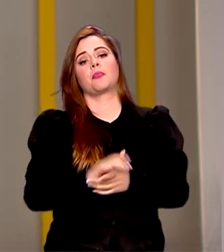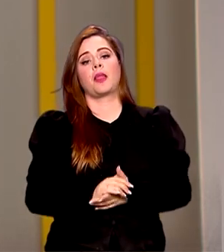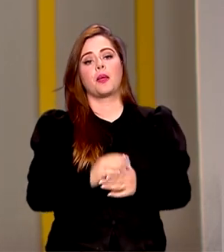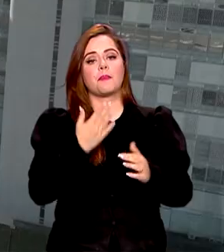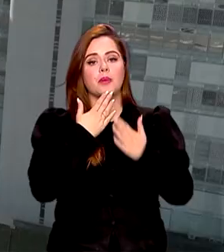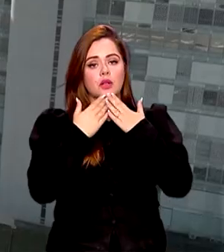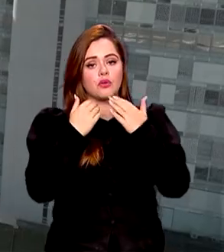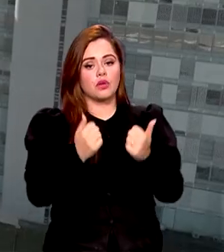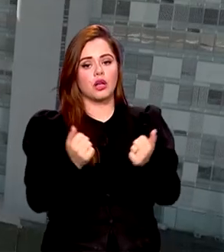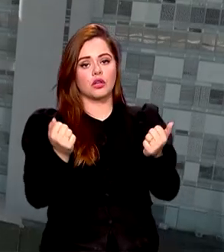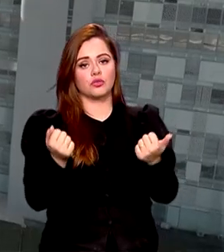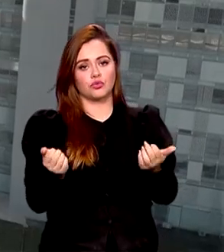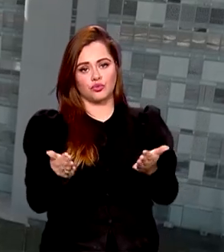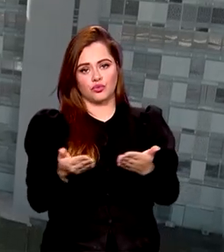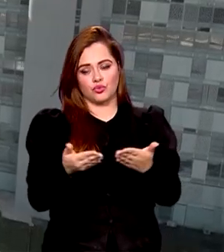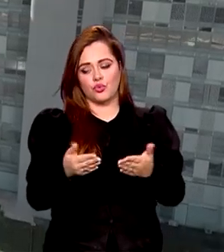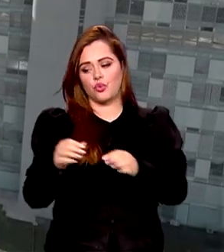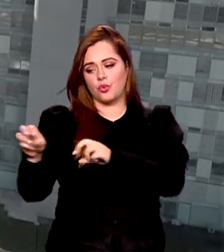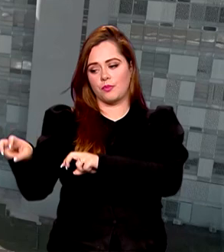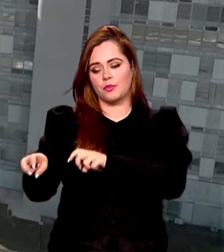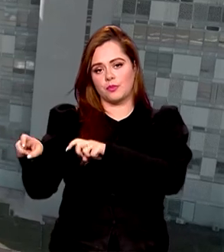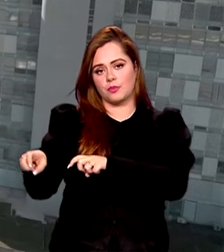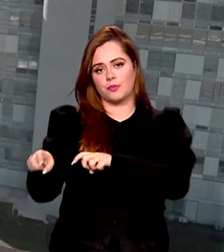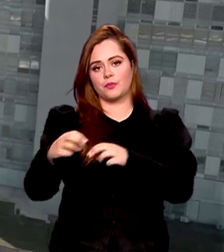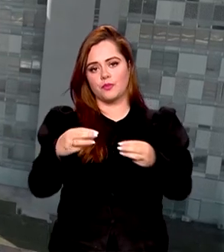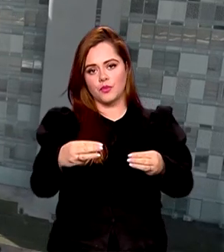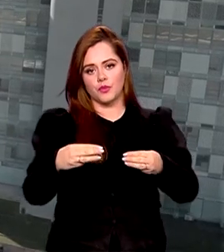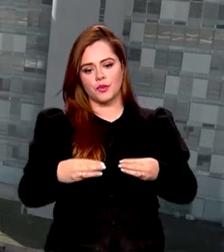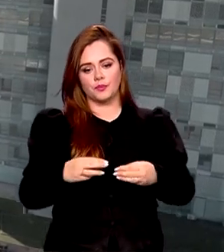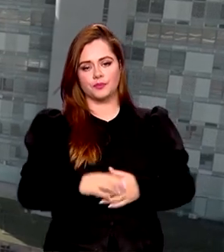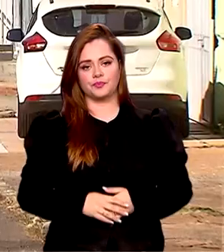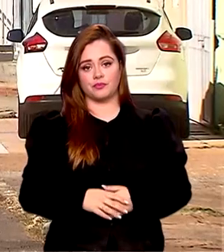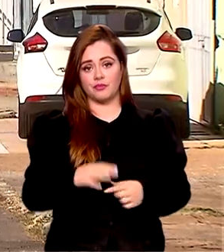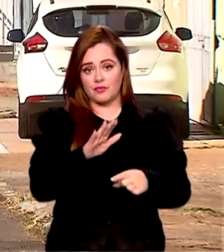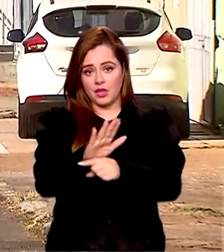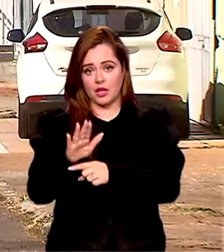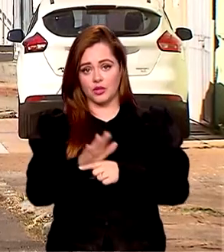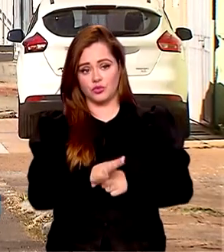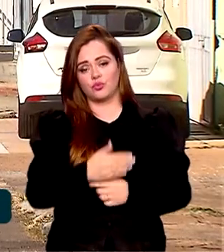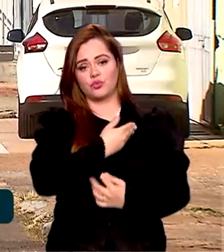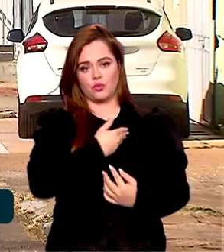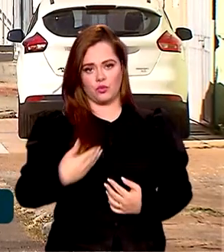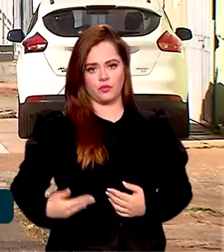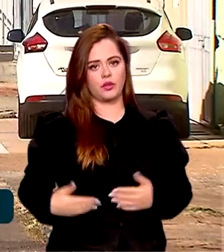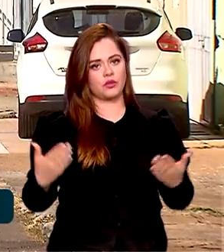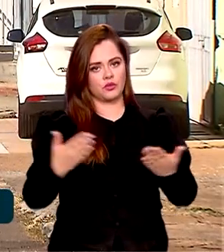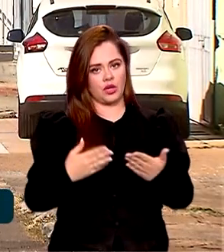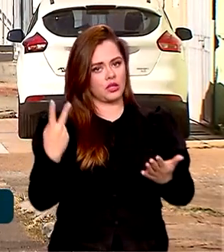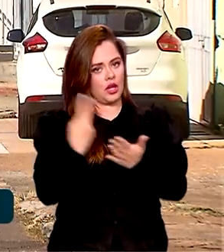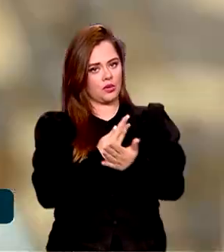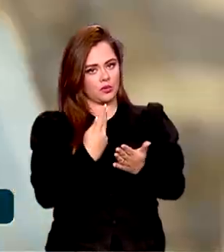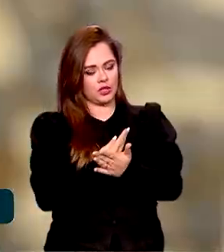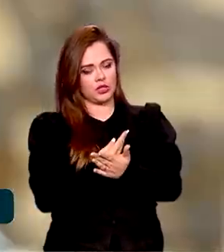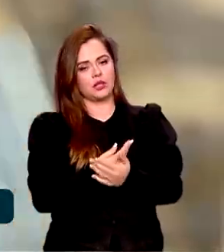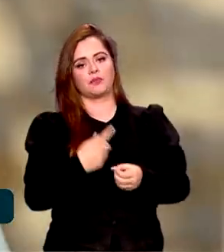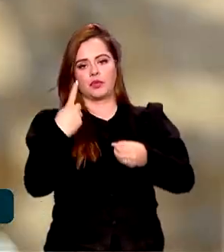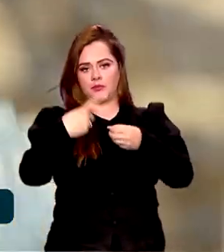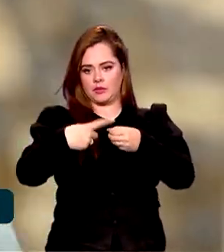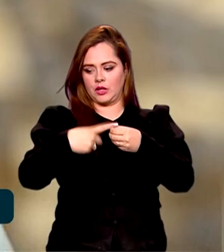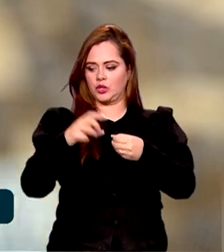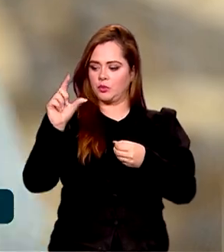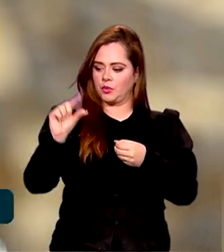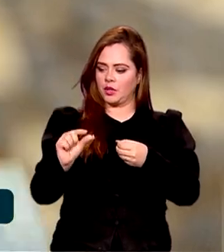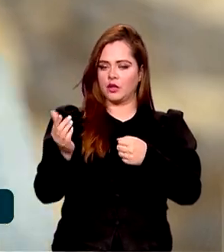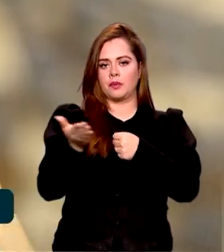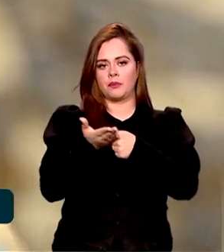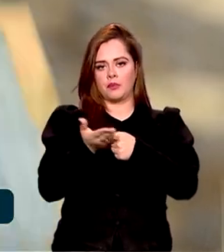Fazenda. A ajuda do governo federal já está valendo e atende os municípios pequenos e médios. Quando eles